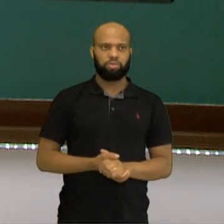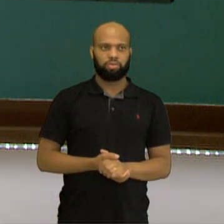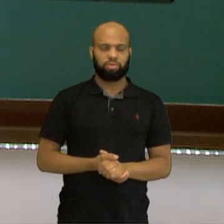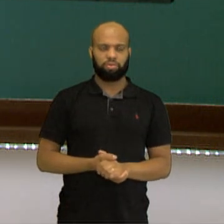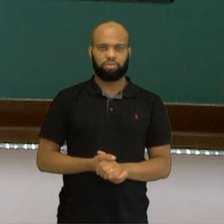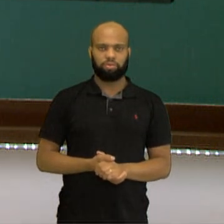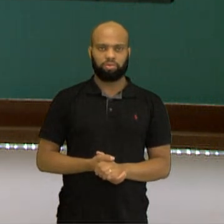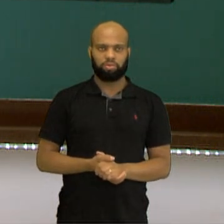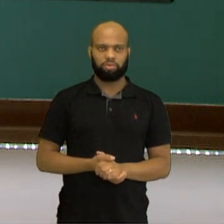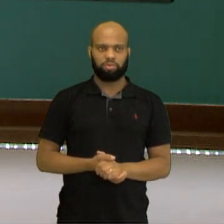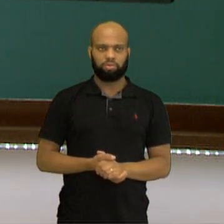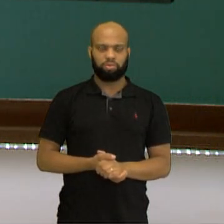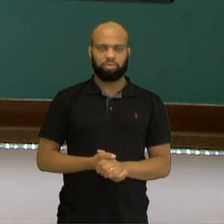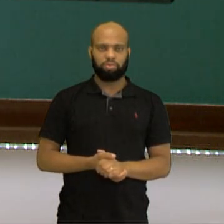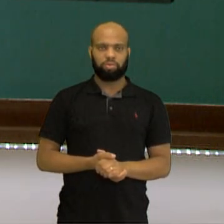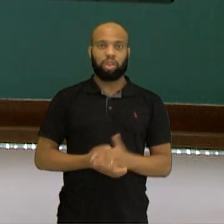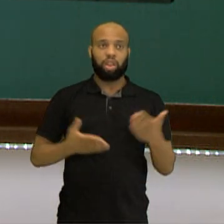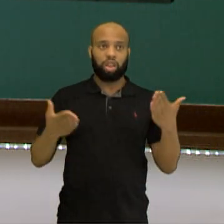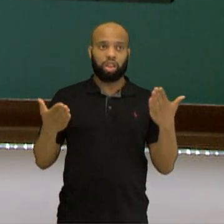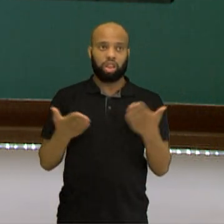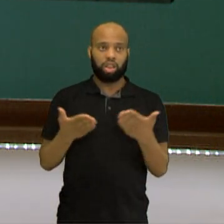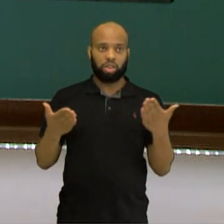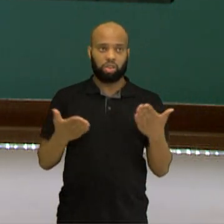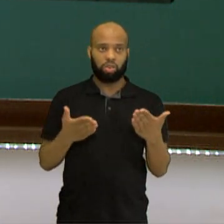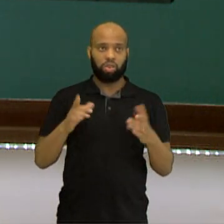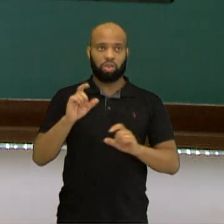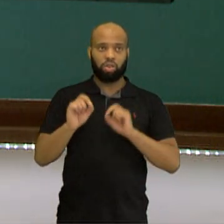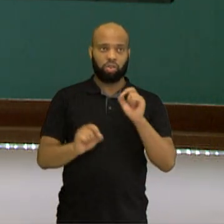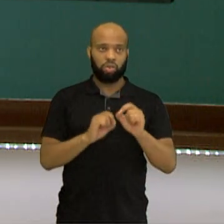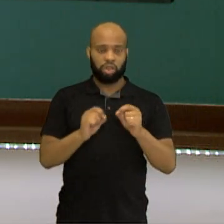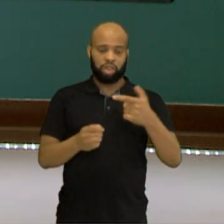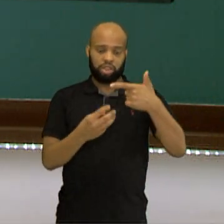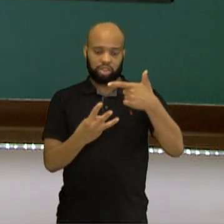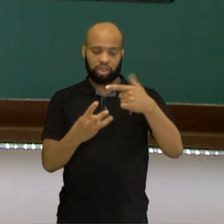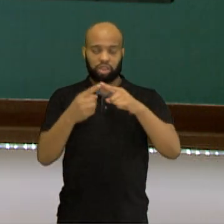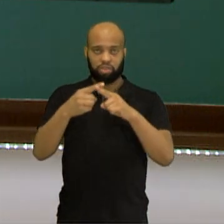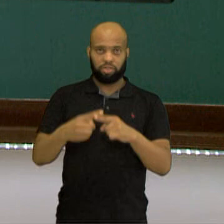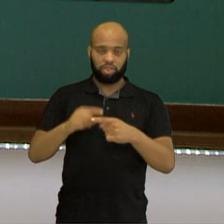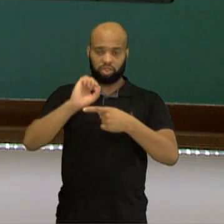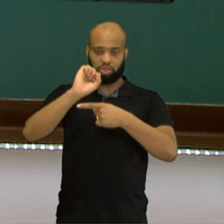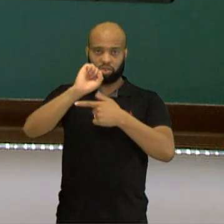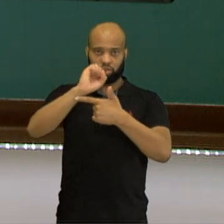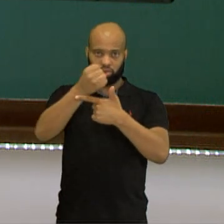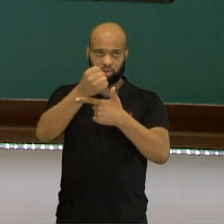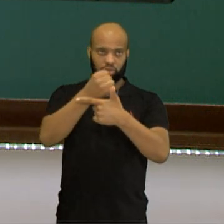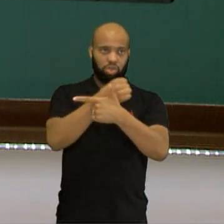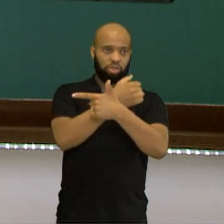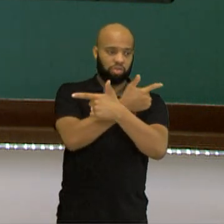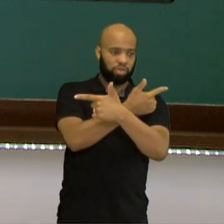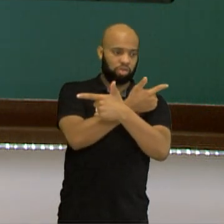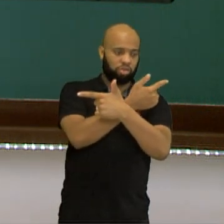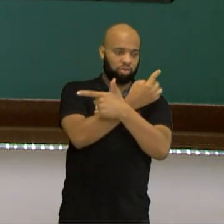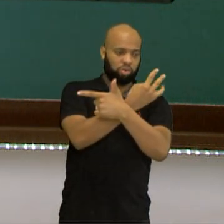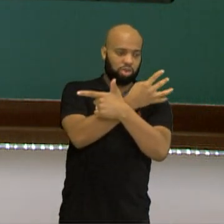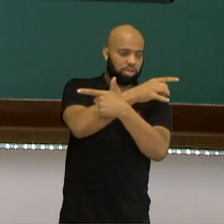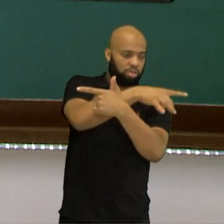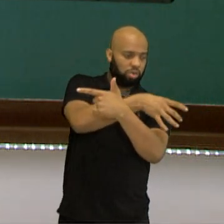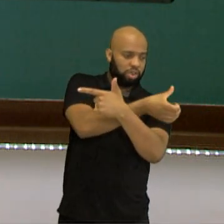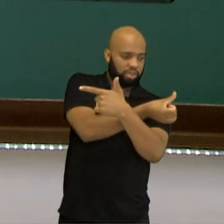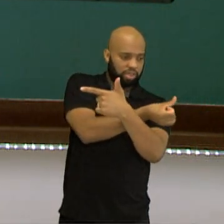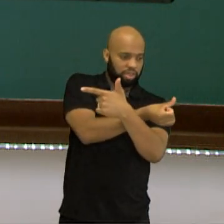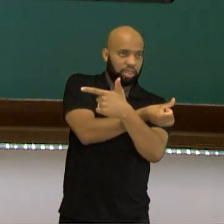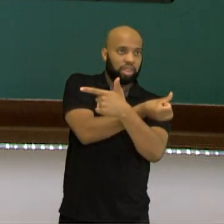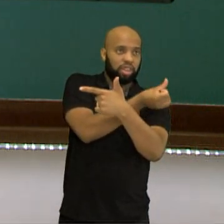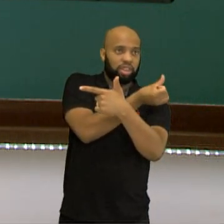décimos. 30 dividido por 8 dá 3, porque 3 vezes 8 é 24. 24 para 30 sobra 6. Aí você